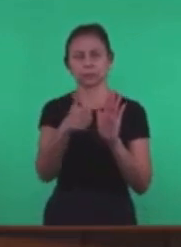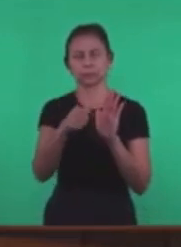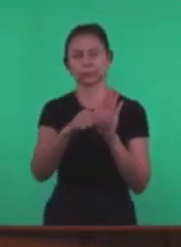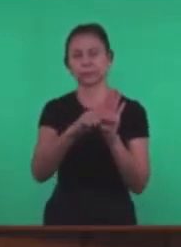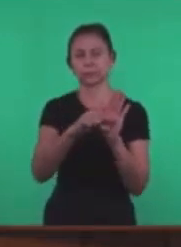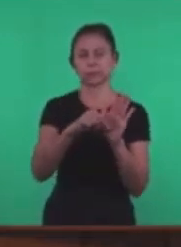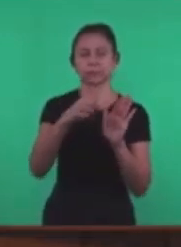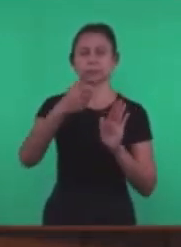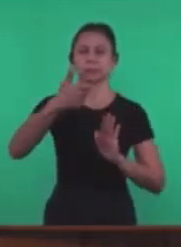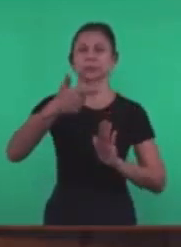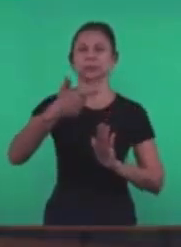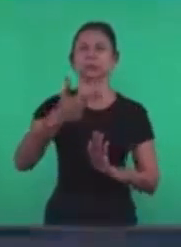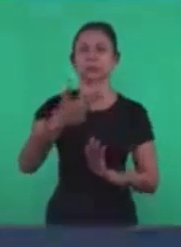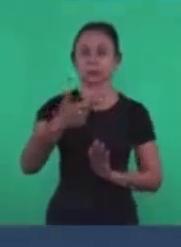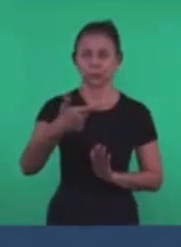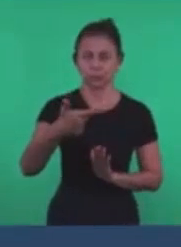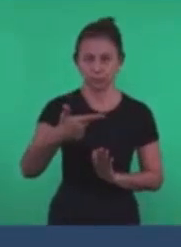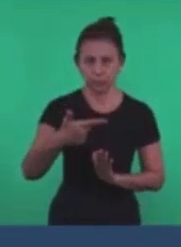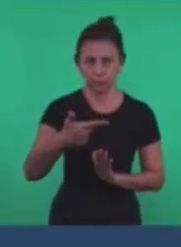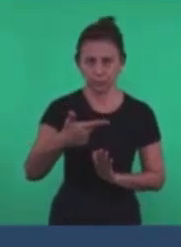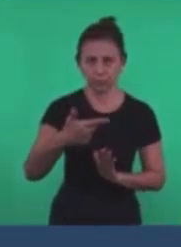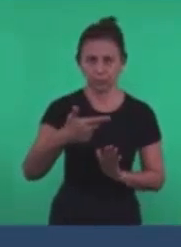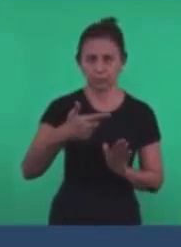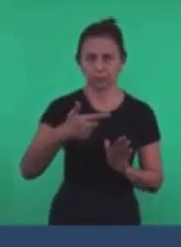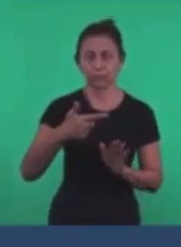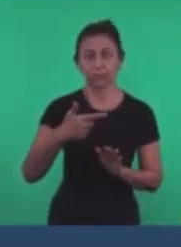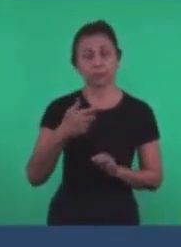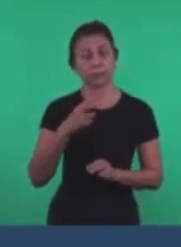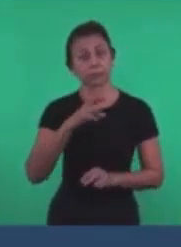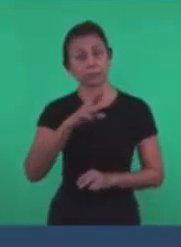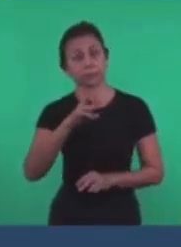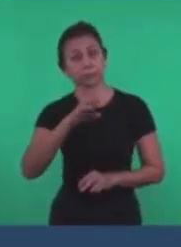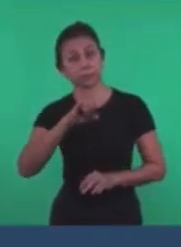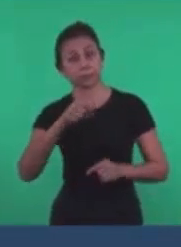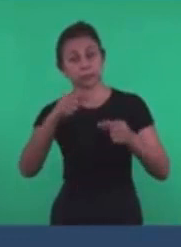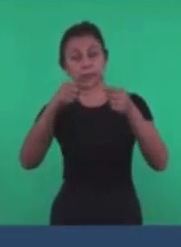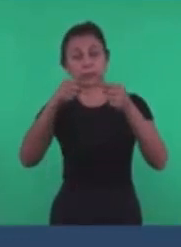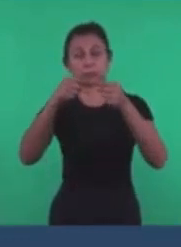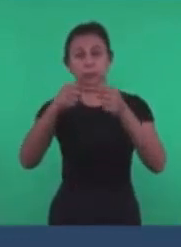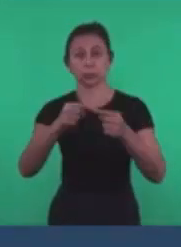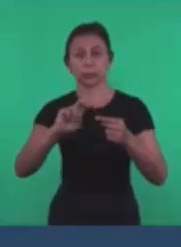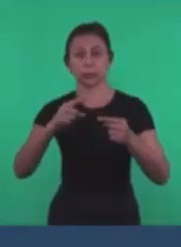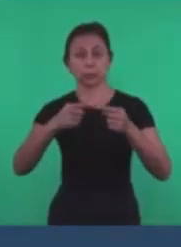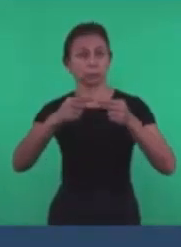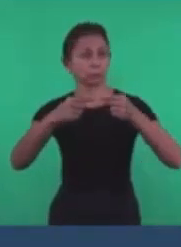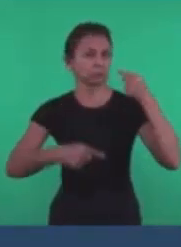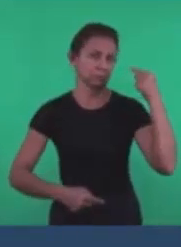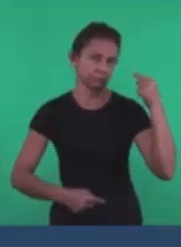Dois Os irmãos vão Primeiramente responder Se está ligada Ou não Sim ou não